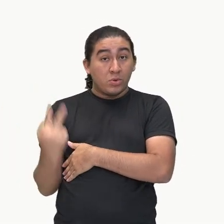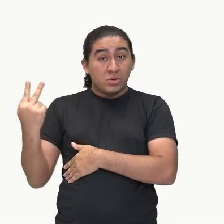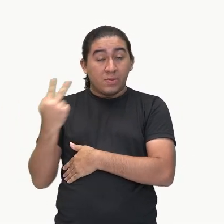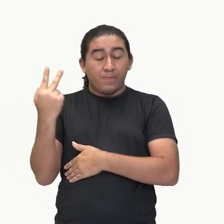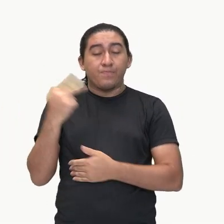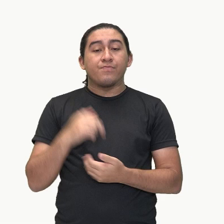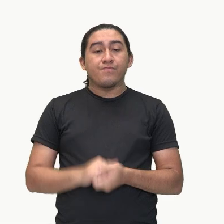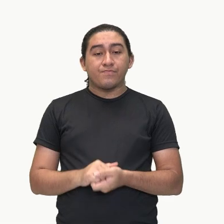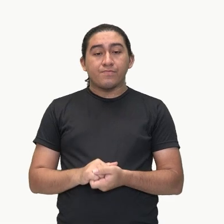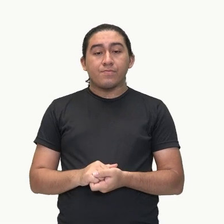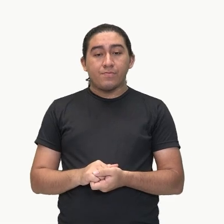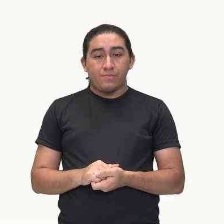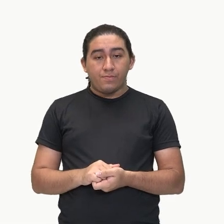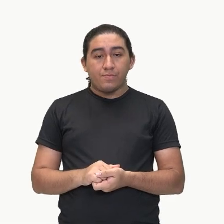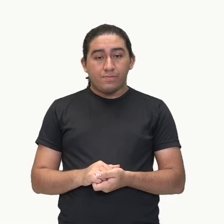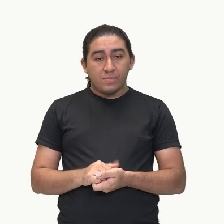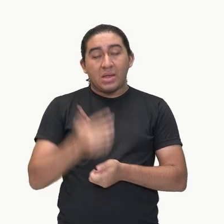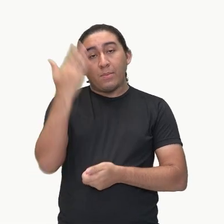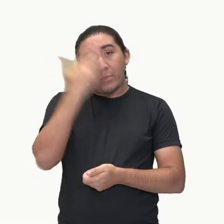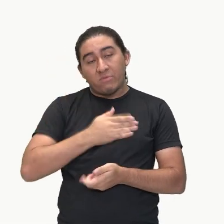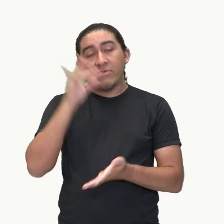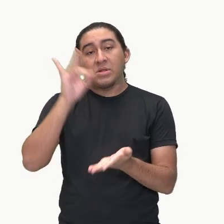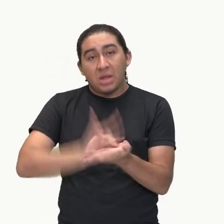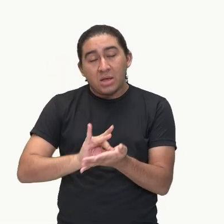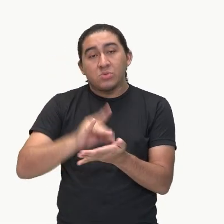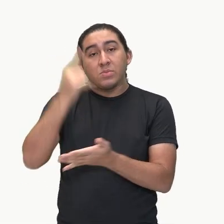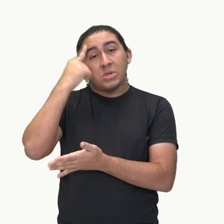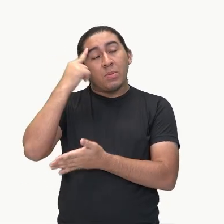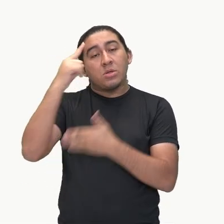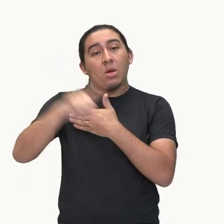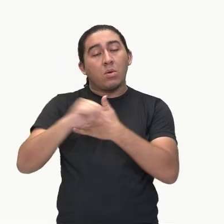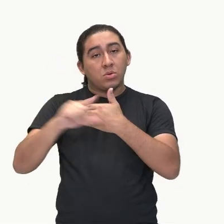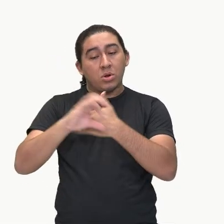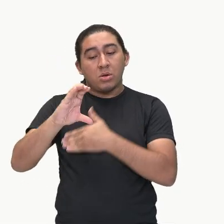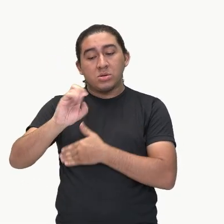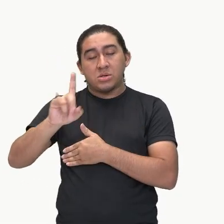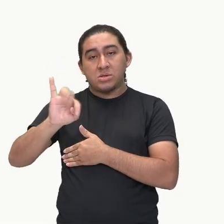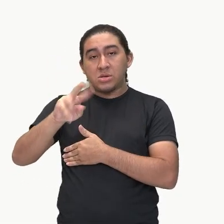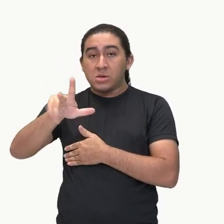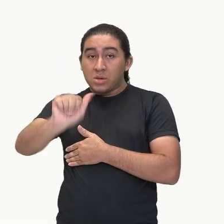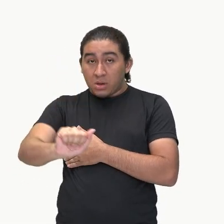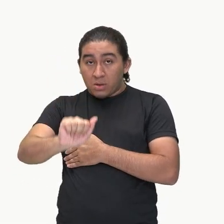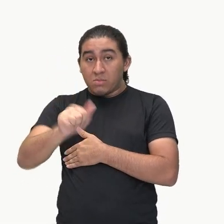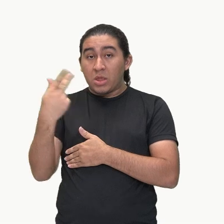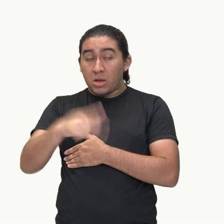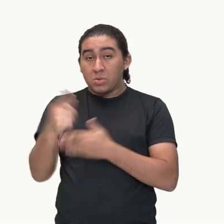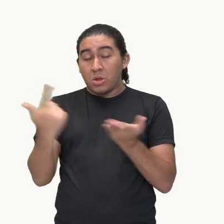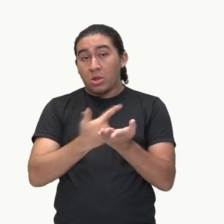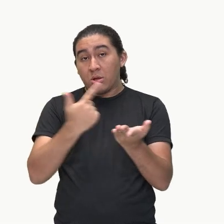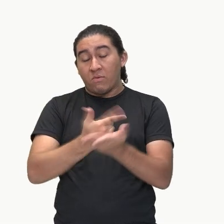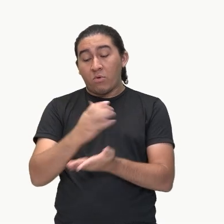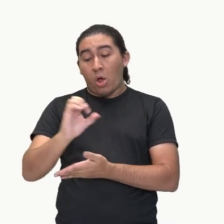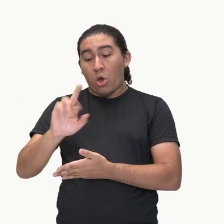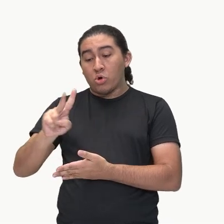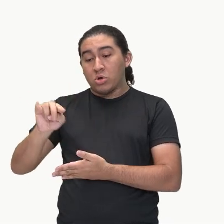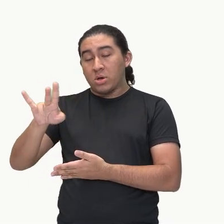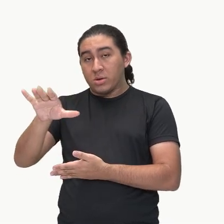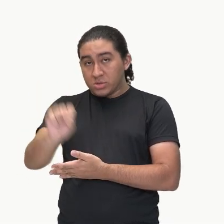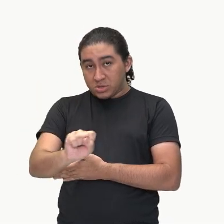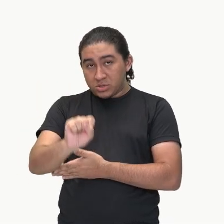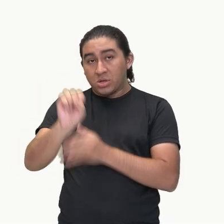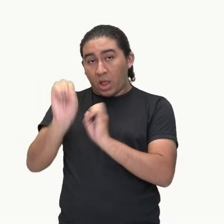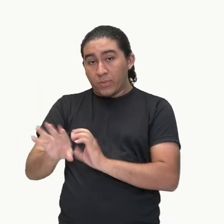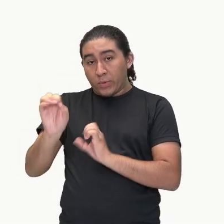comprova o pensamento da escritora brasileira Cecília Meireles em sua obra Crônicas da Educação,